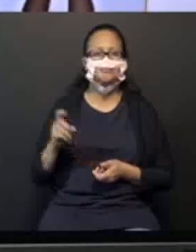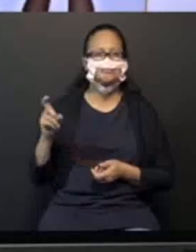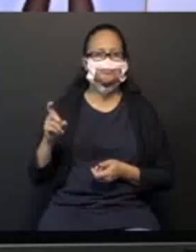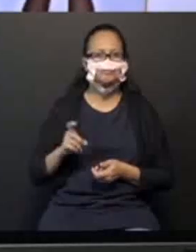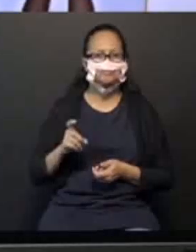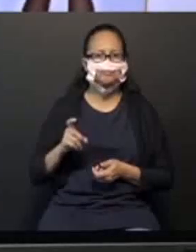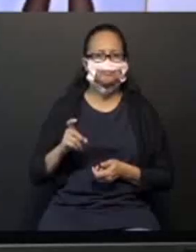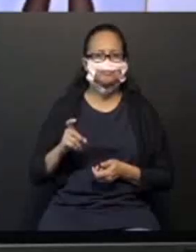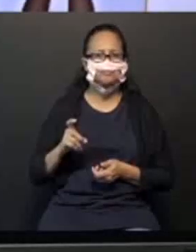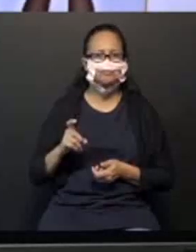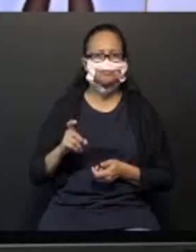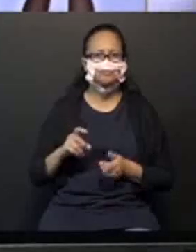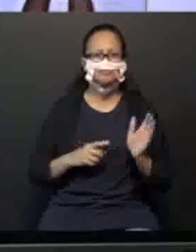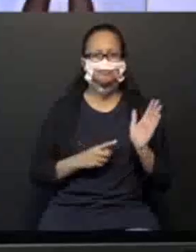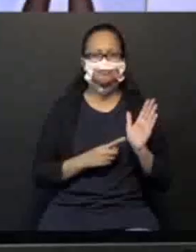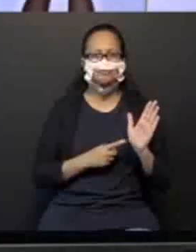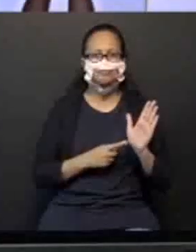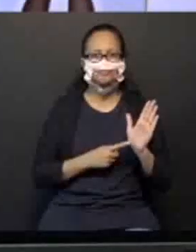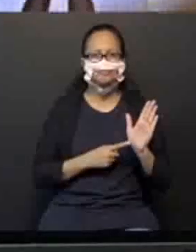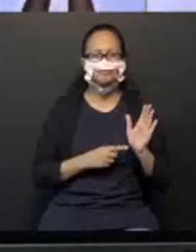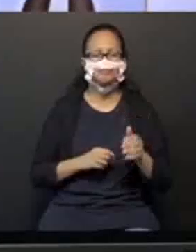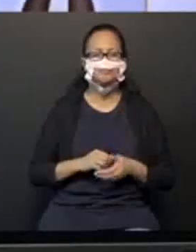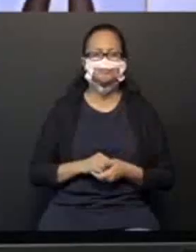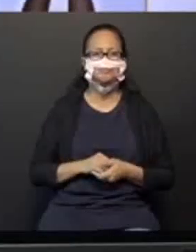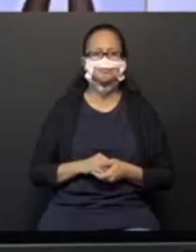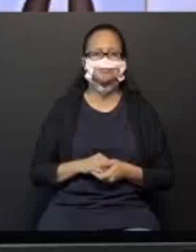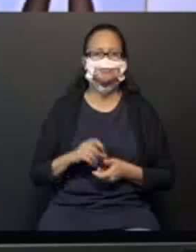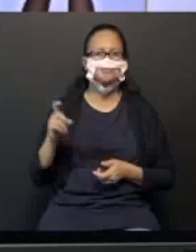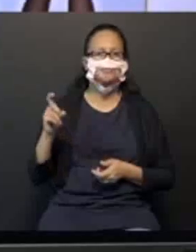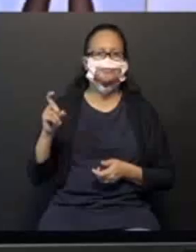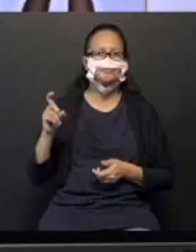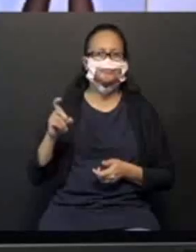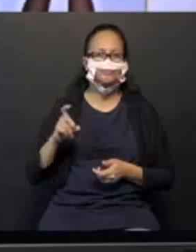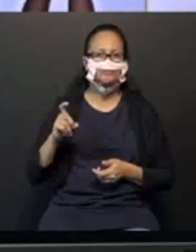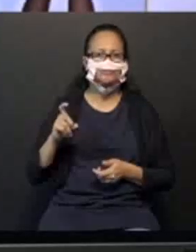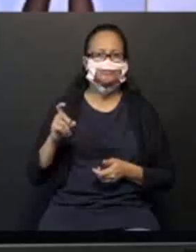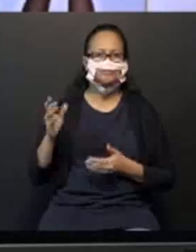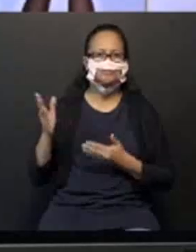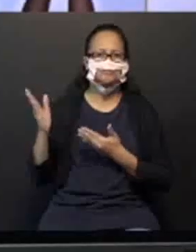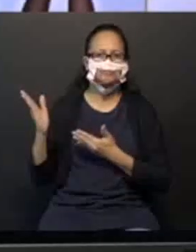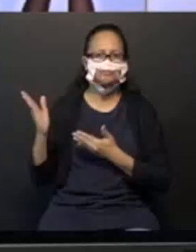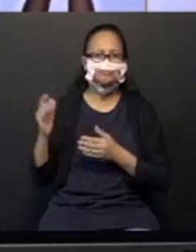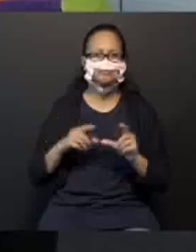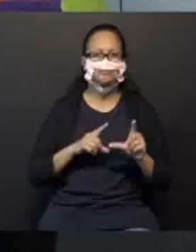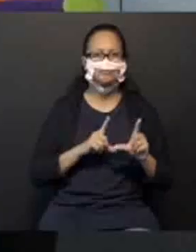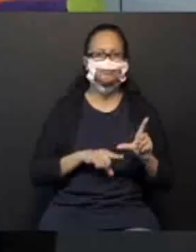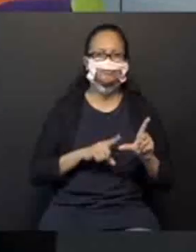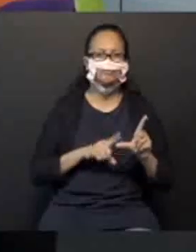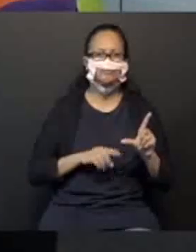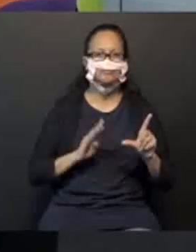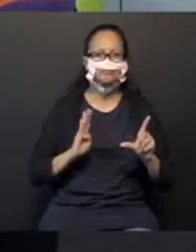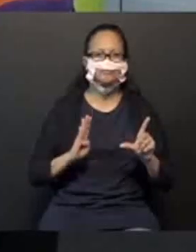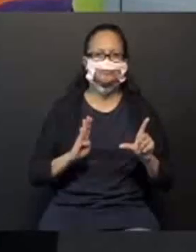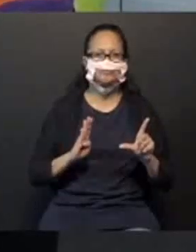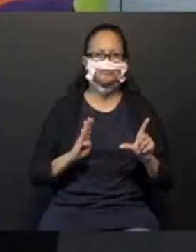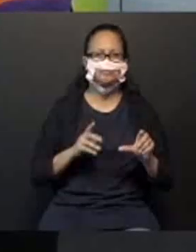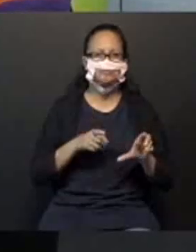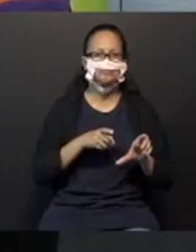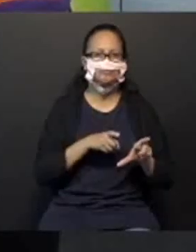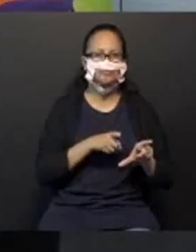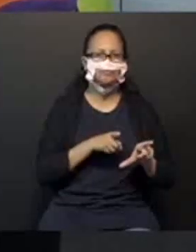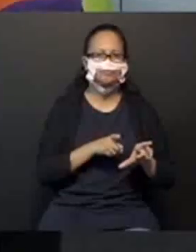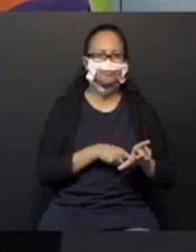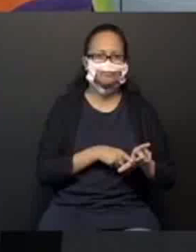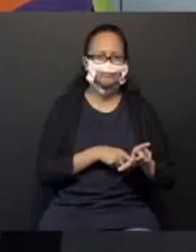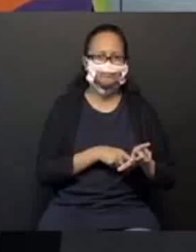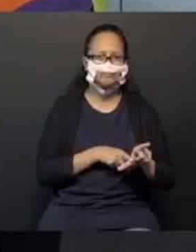sobre a mão esquerda das crianças. Olha o X sobre a mão esquerda. Letra B. Contorne o pé direito